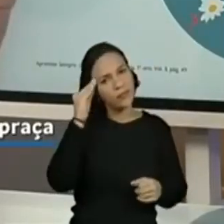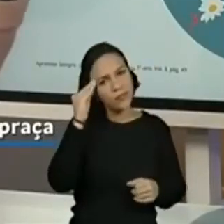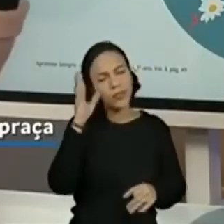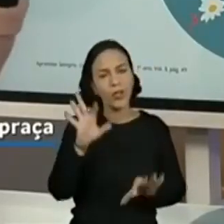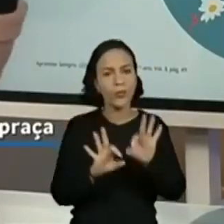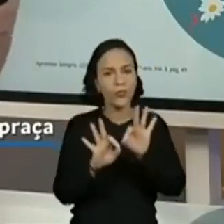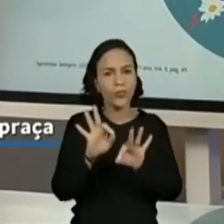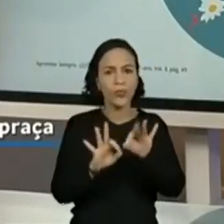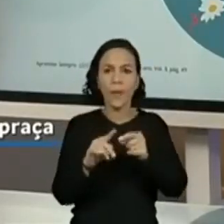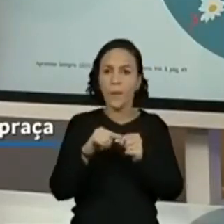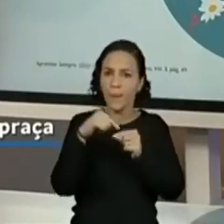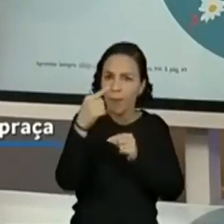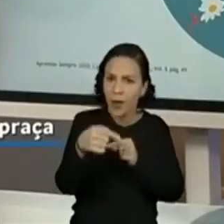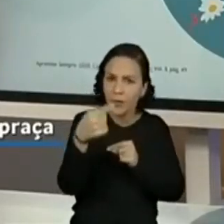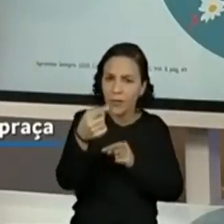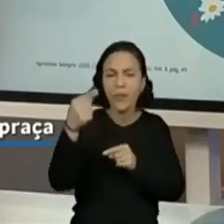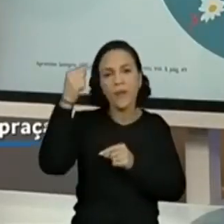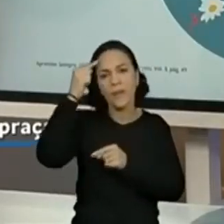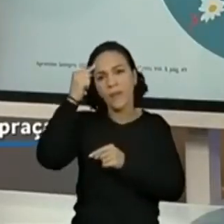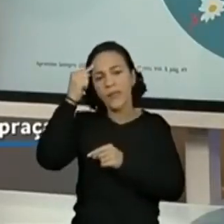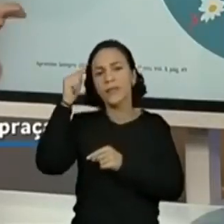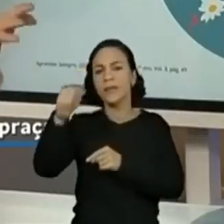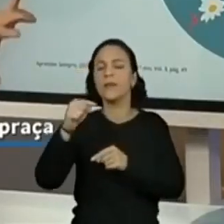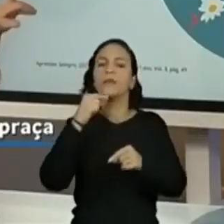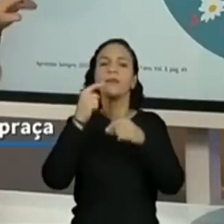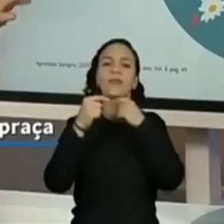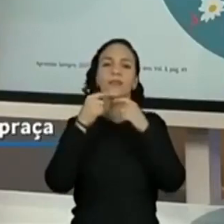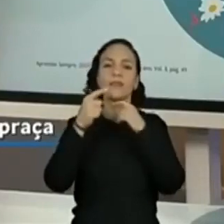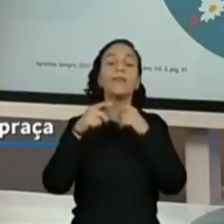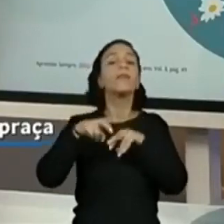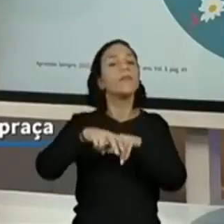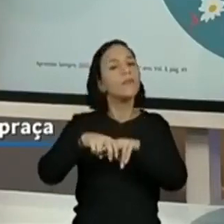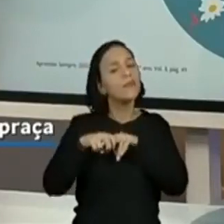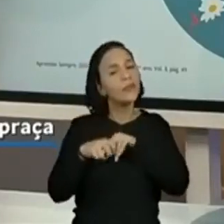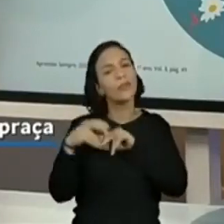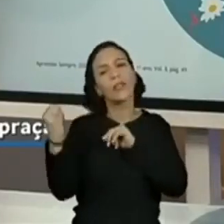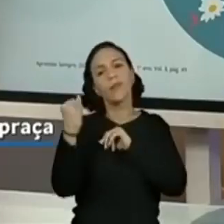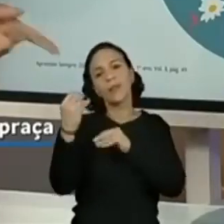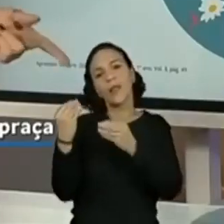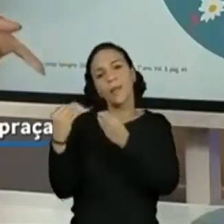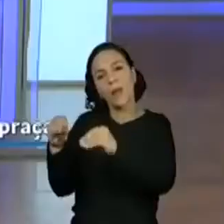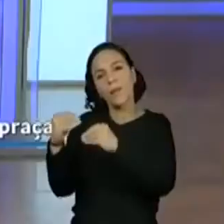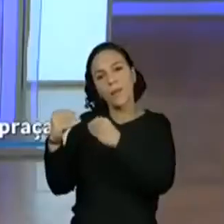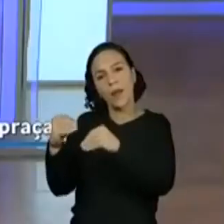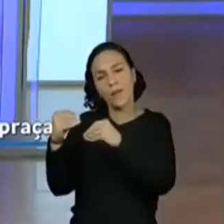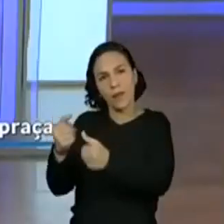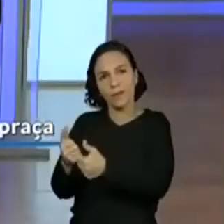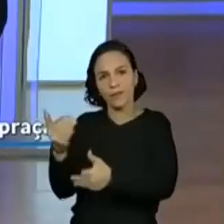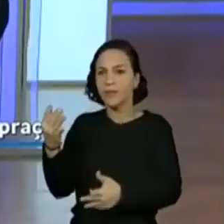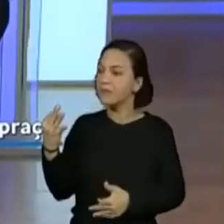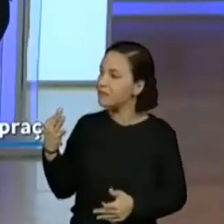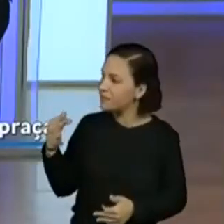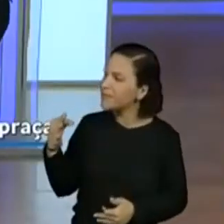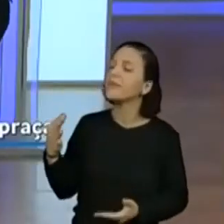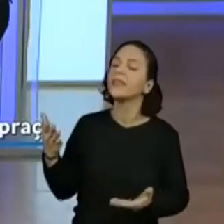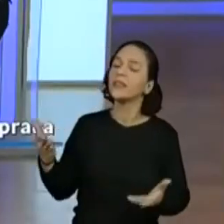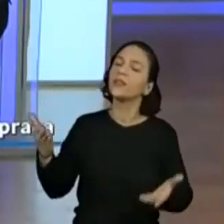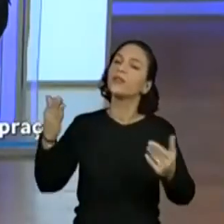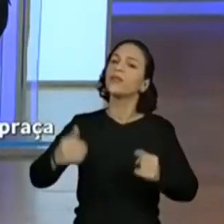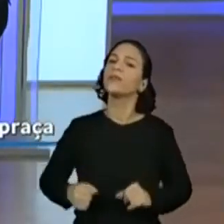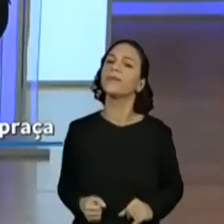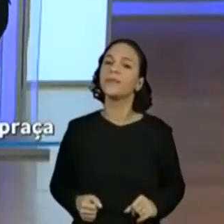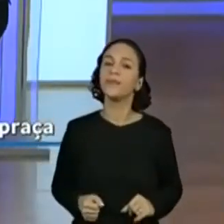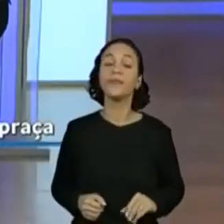organiza as próximas aulas pensando nessas dúvidas. Por isso que é tão importante que vocês coloquem pra gente, não é? Isso mesmo. Agora, uma outra